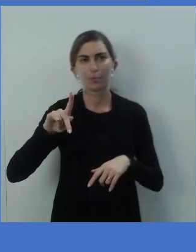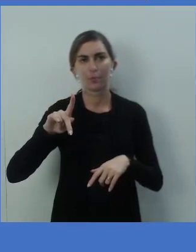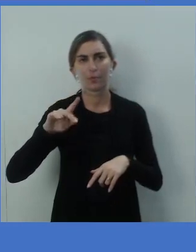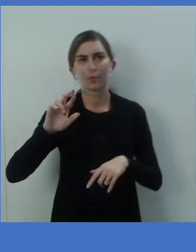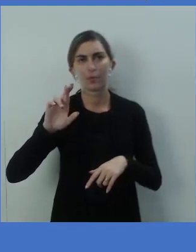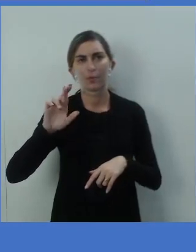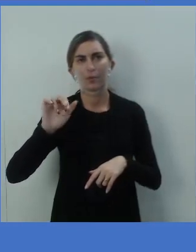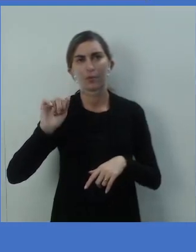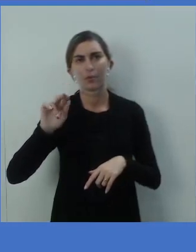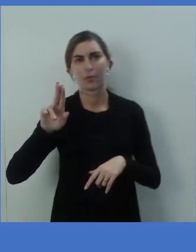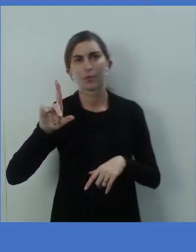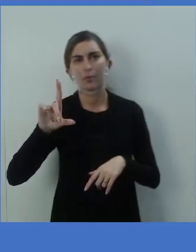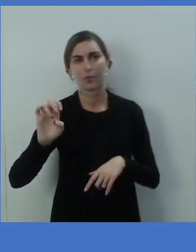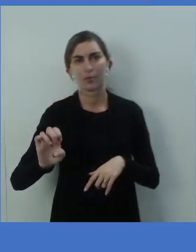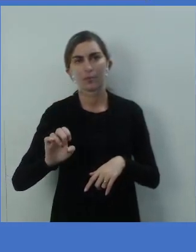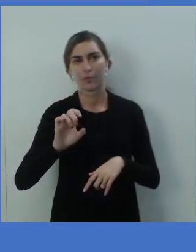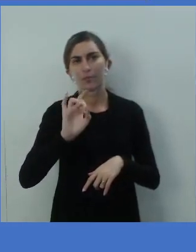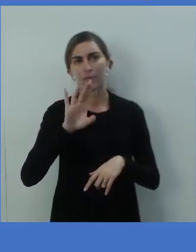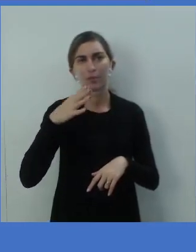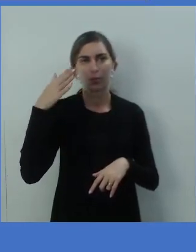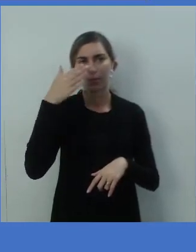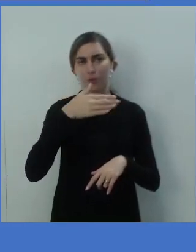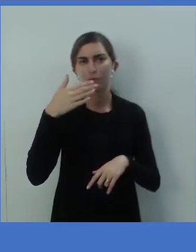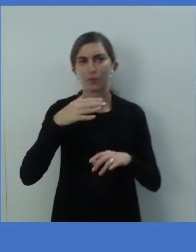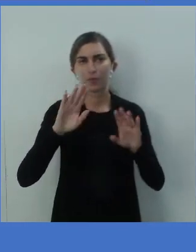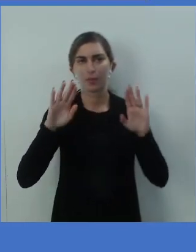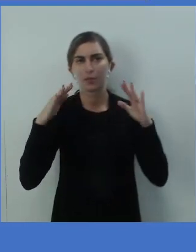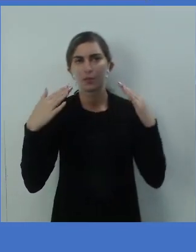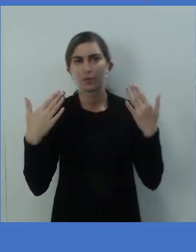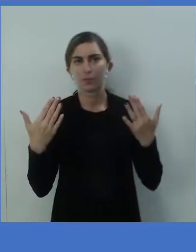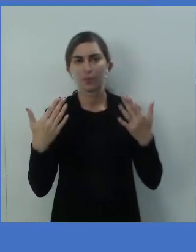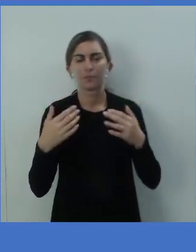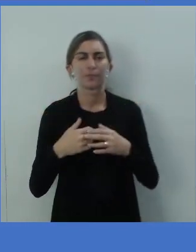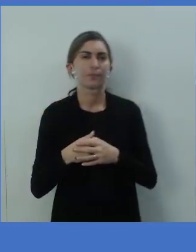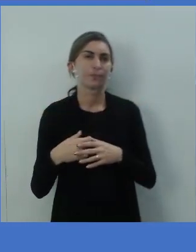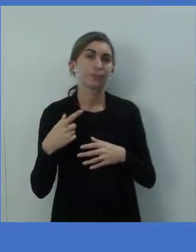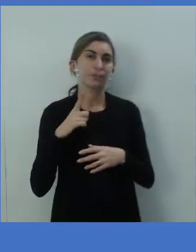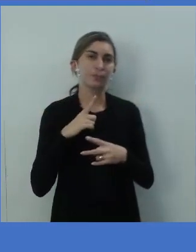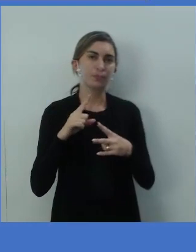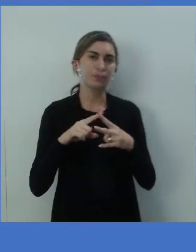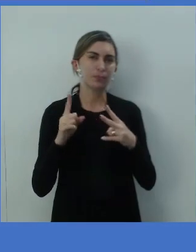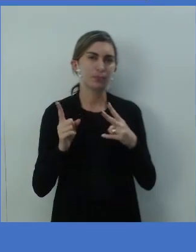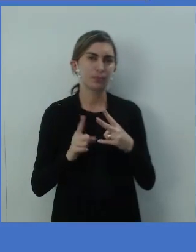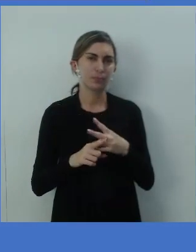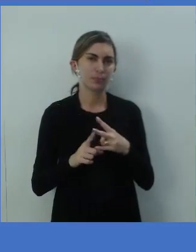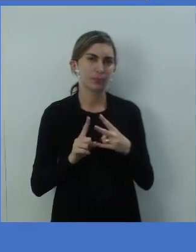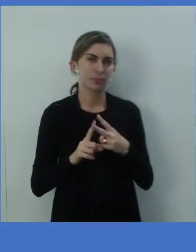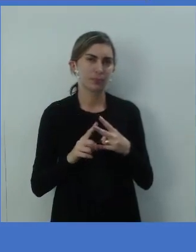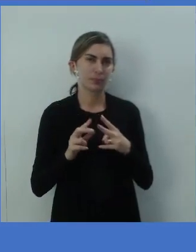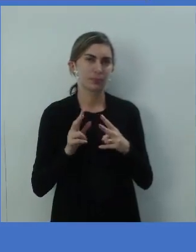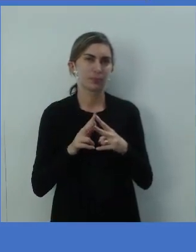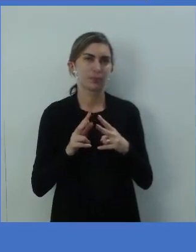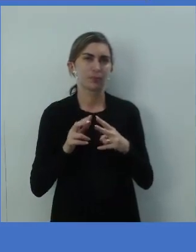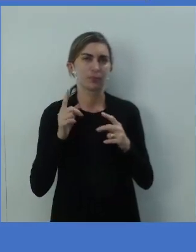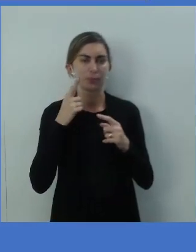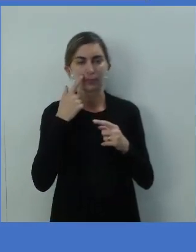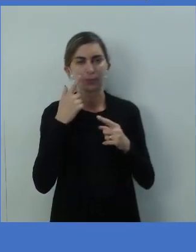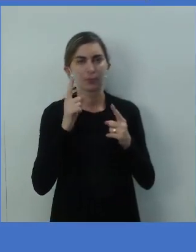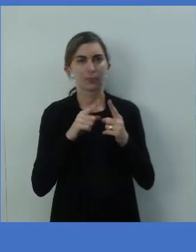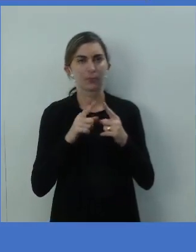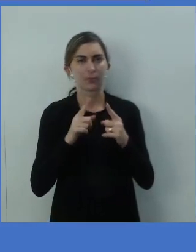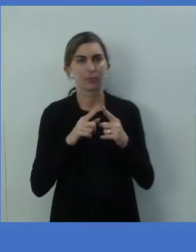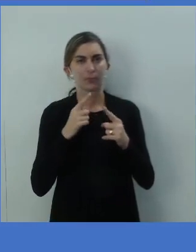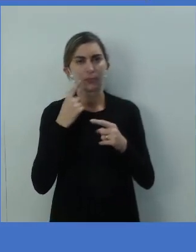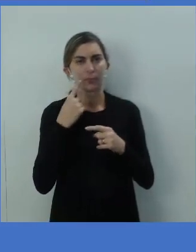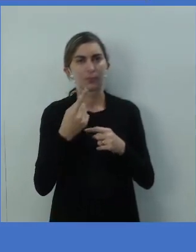Né? Ou, que são eventos das cores, né? E aí, tem duas sentenças que a gente pode ver de acordo com a imagem. Que